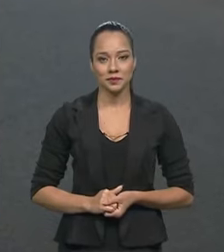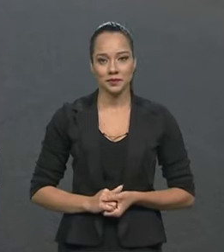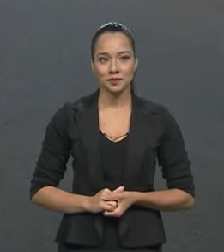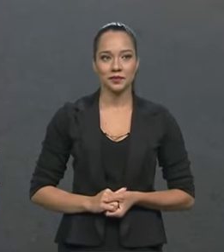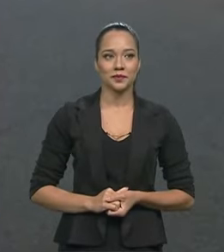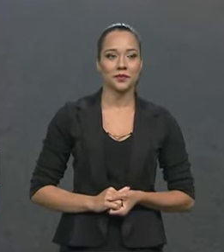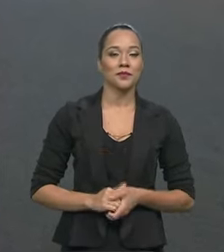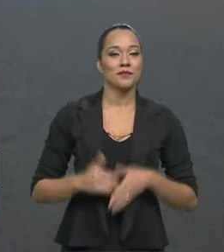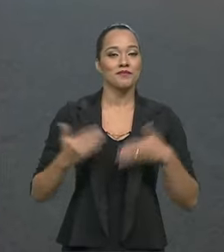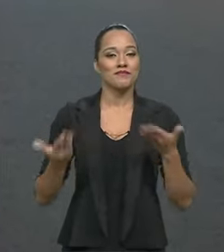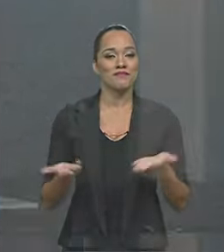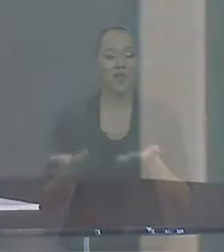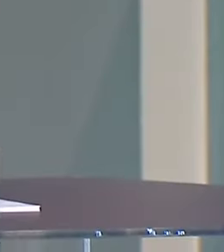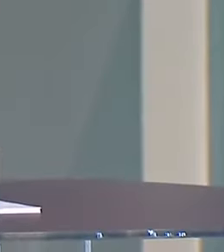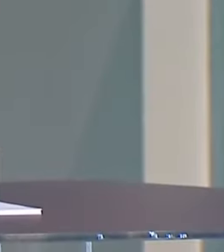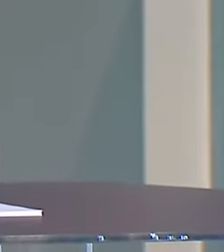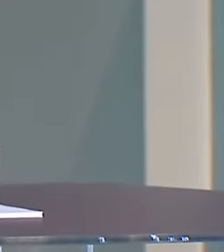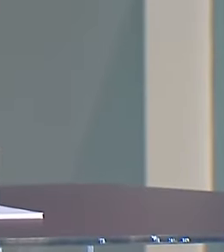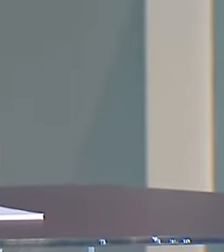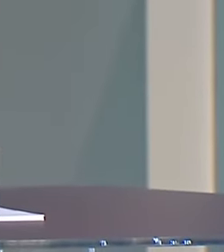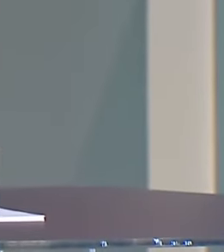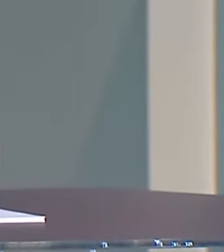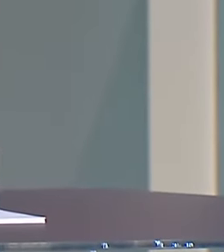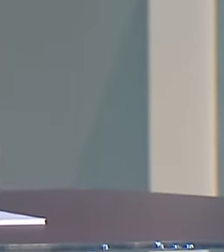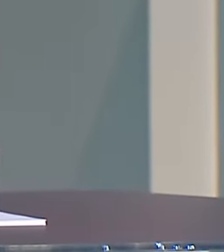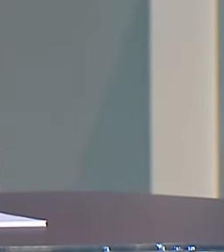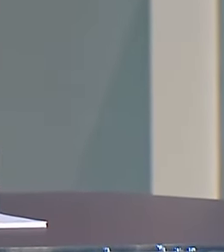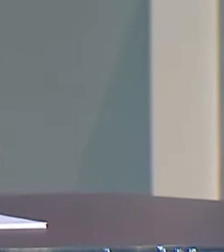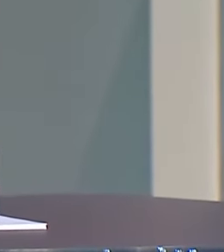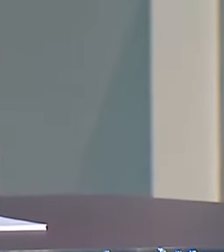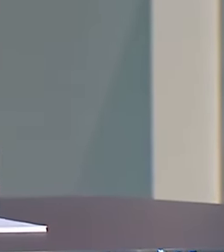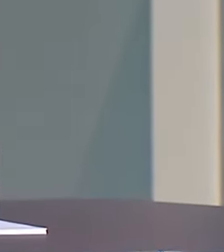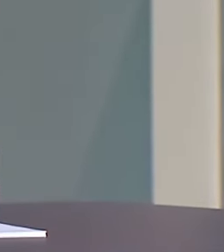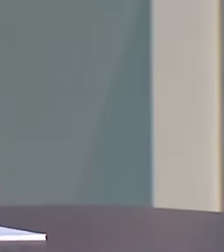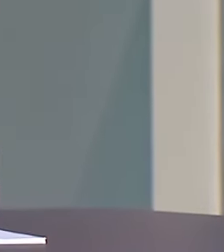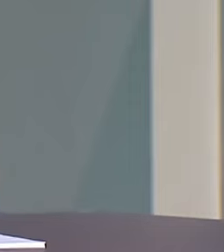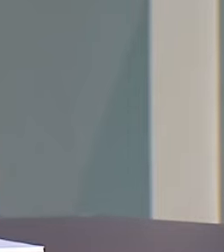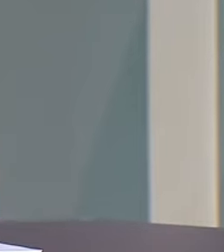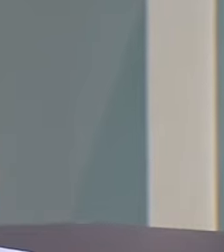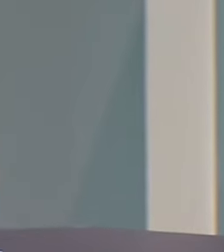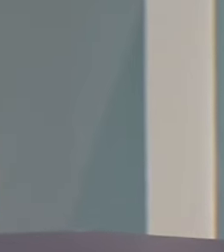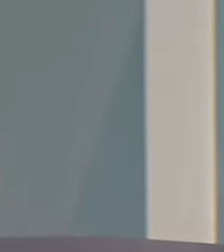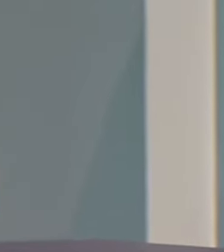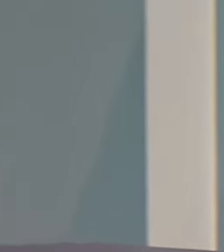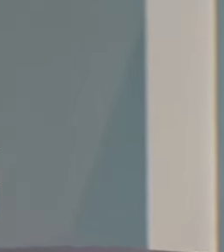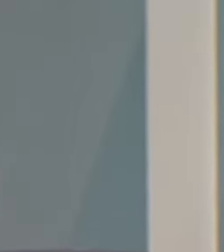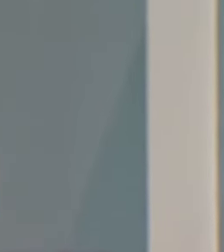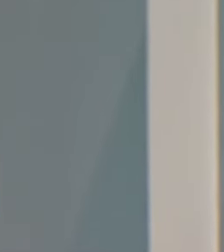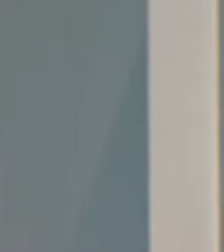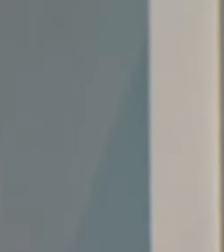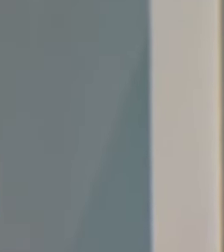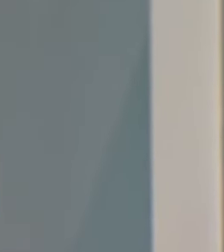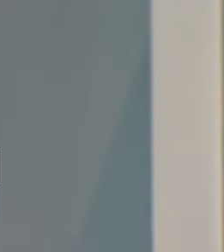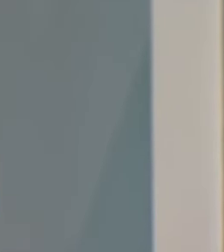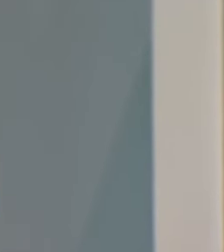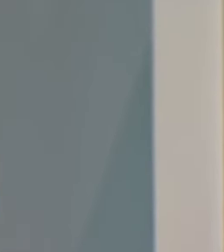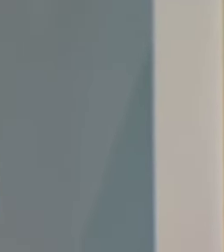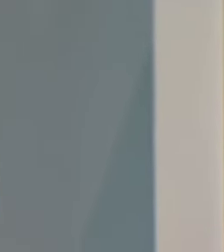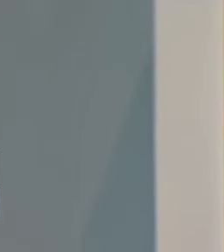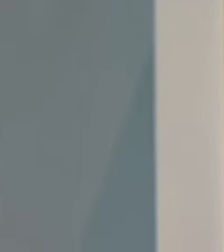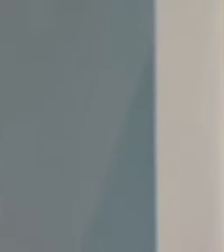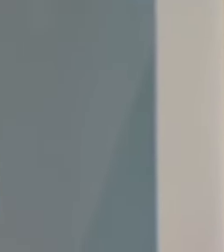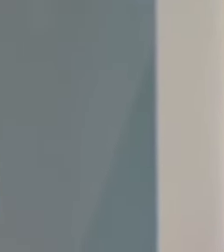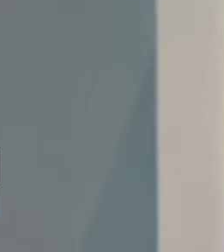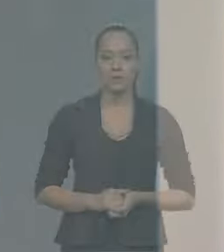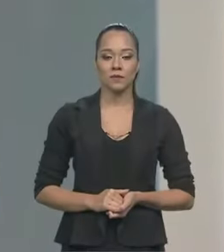É, a Fórmula E é... Eu falo o seguinte, um carro de rua hoje, se você pegar